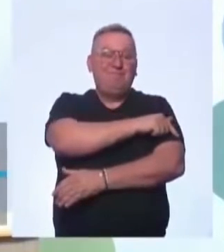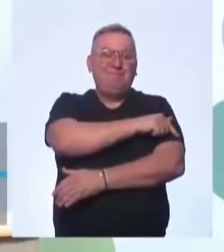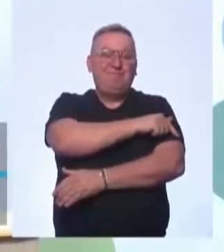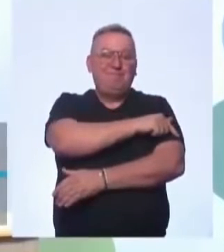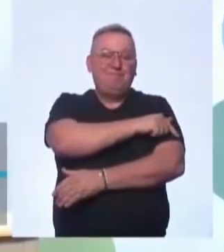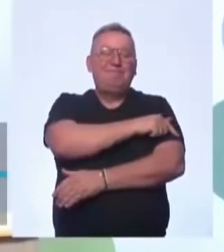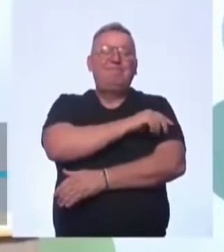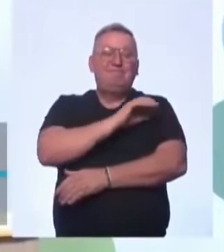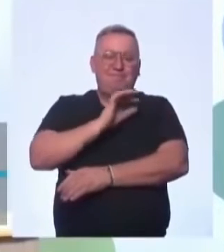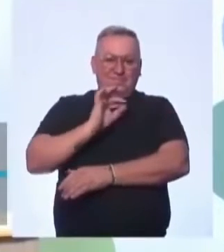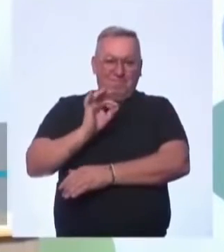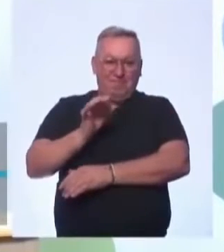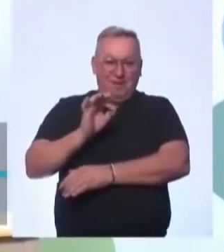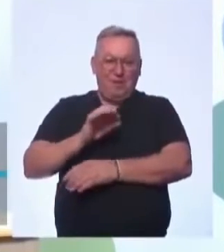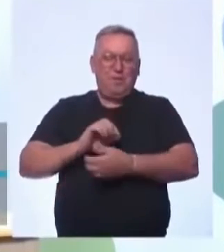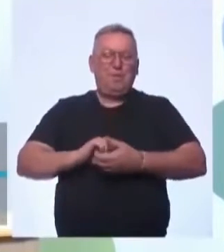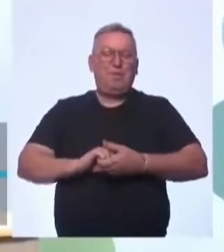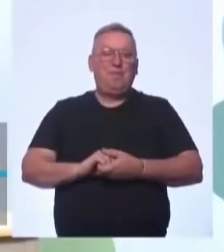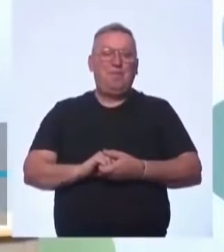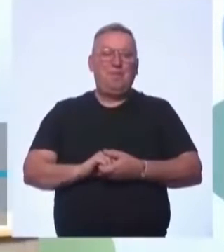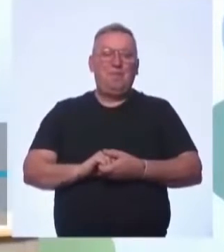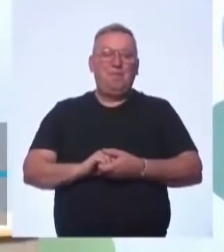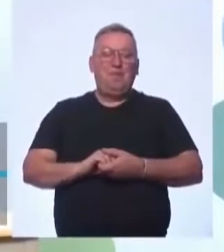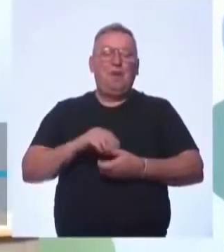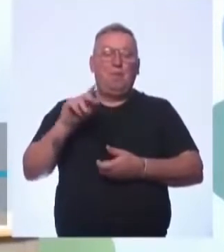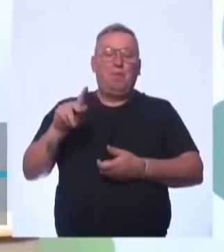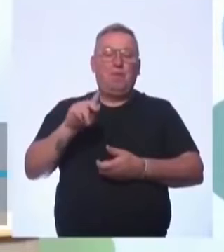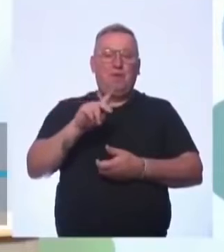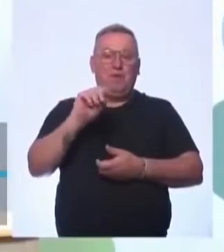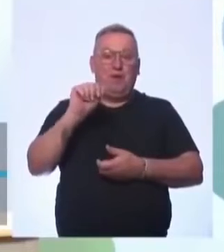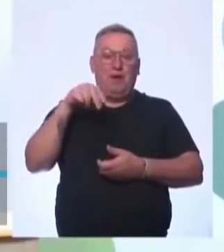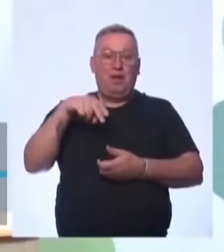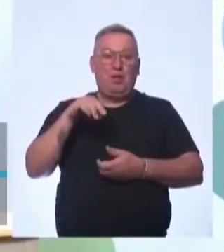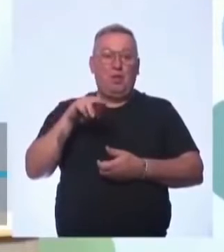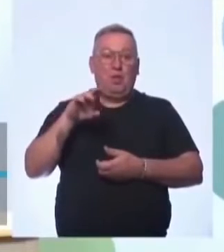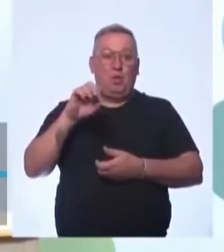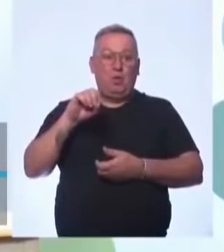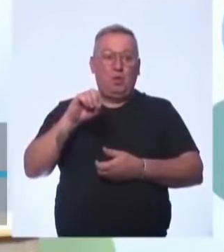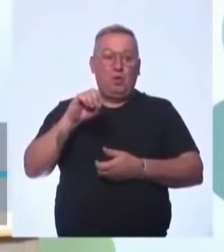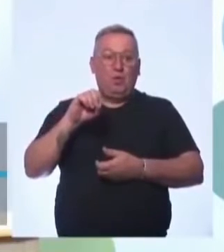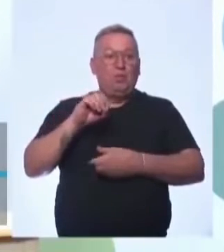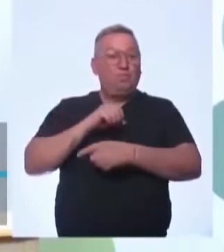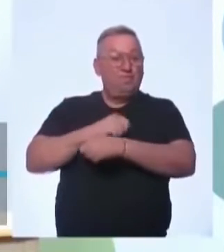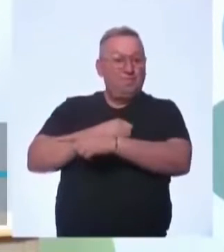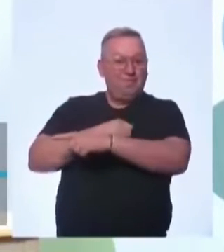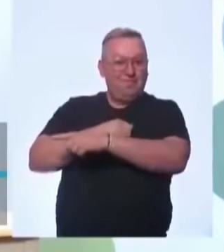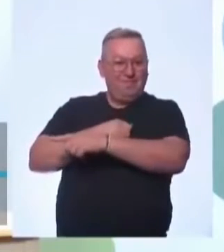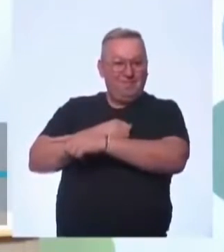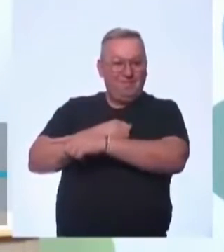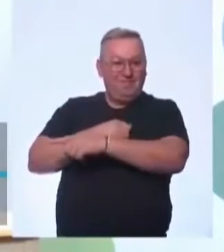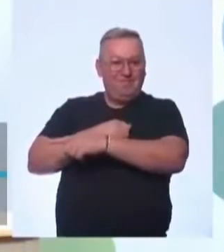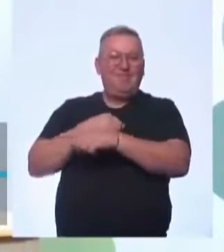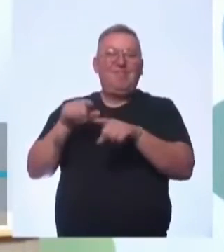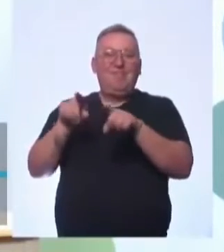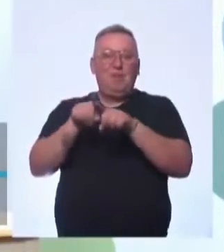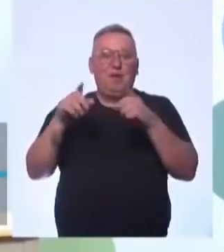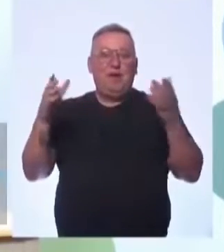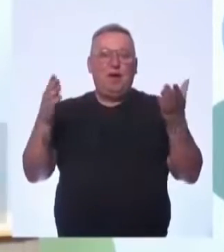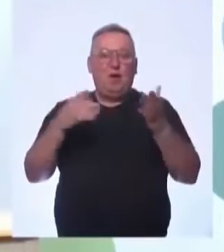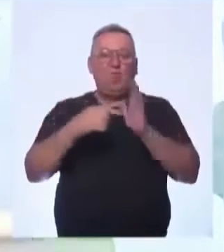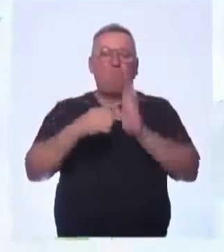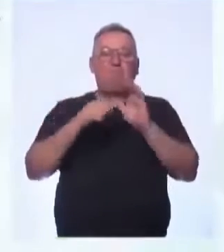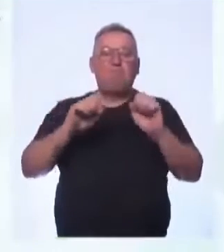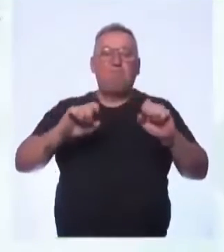ensino fundamental dos anos finais. Eu sou o professor Antônio Russo, professor de geografia de vocês e agora vai aparecer na